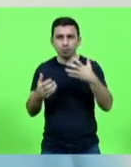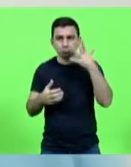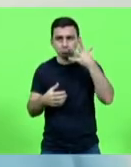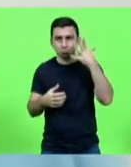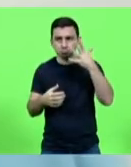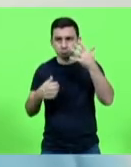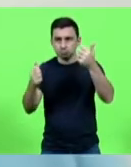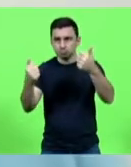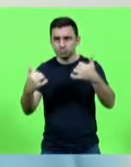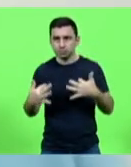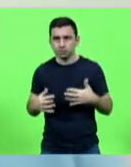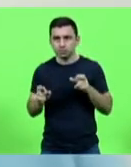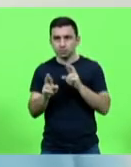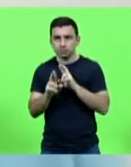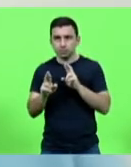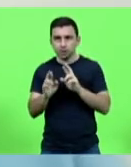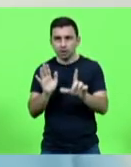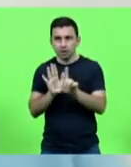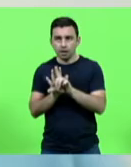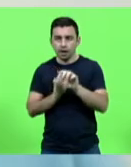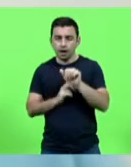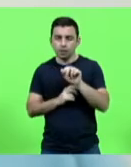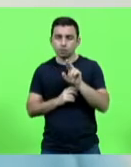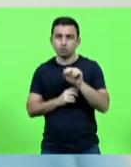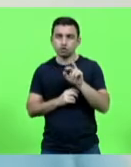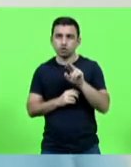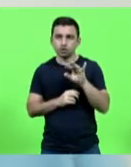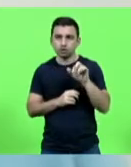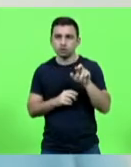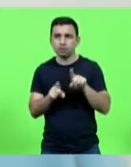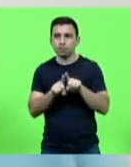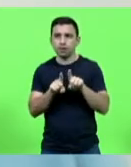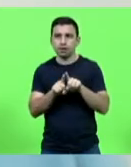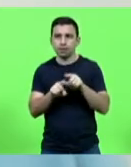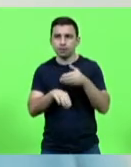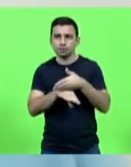em relação à lei Aldir Blanc e à participação da Liliana.